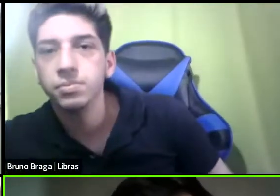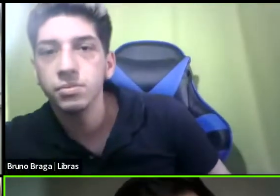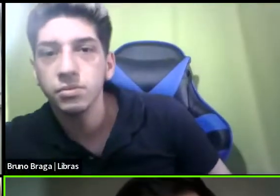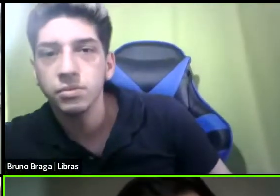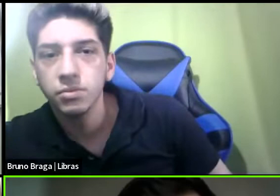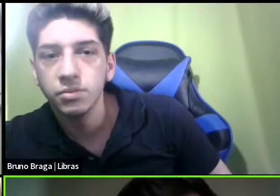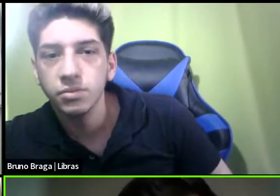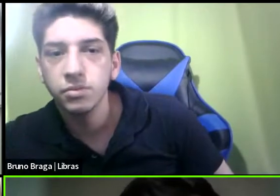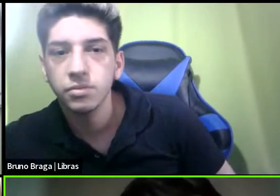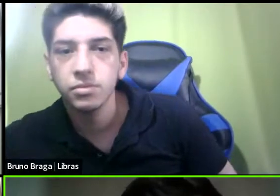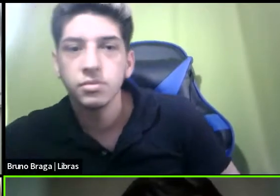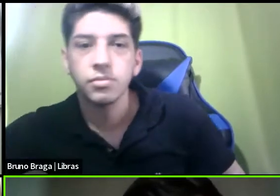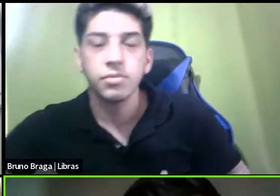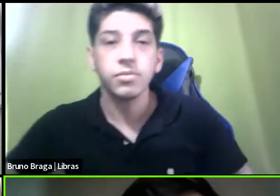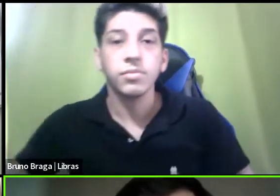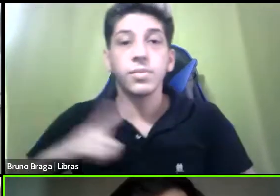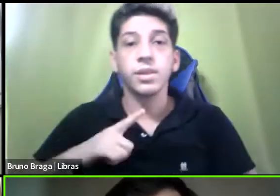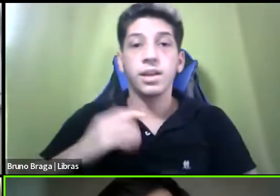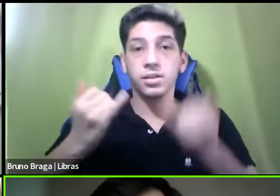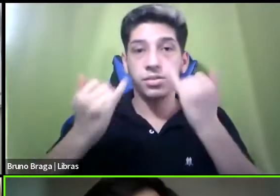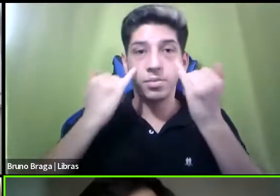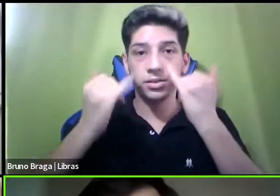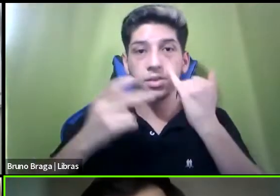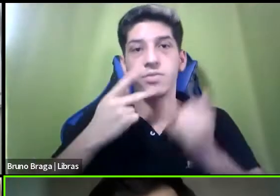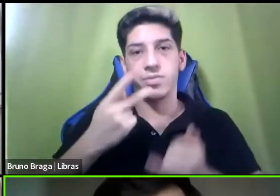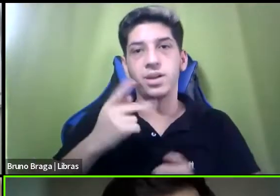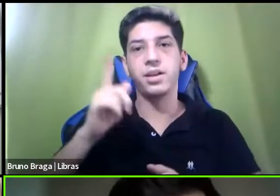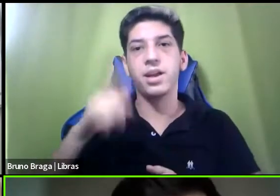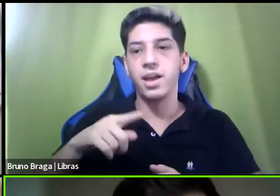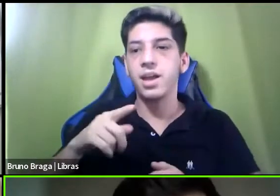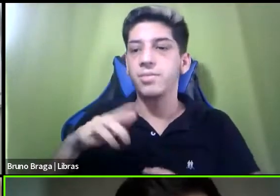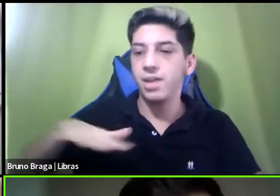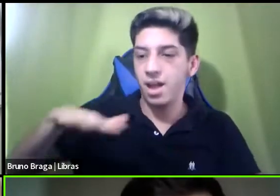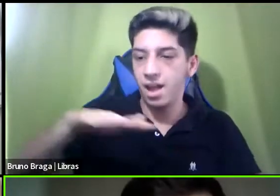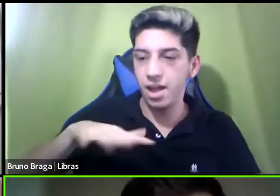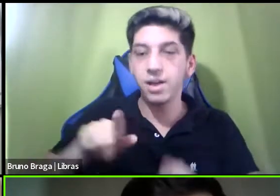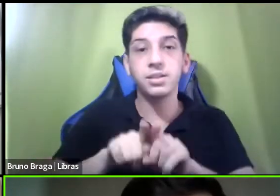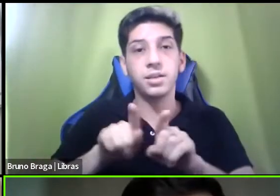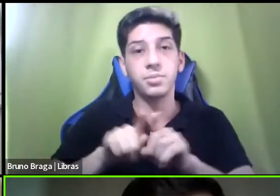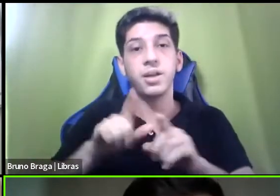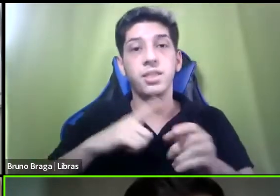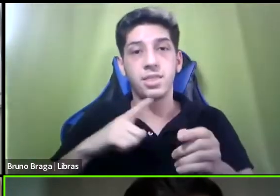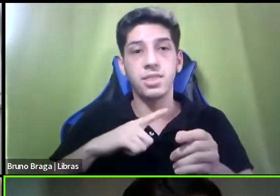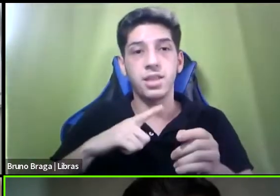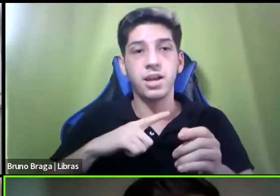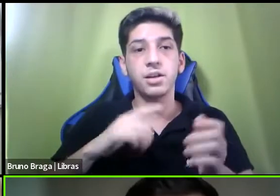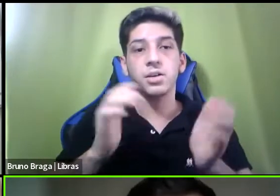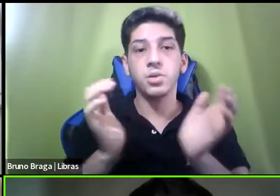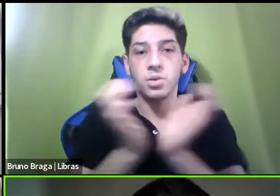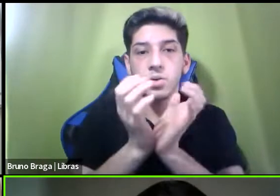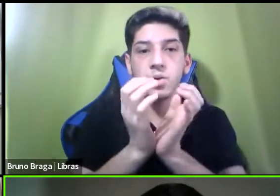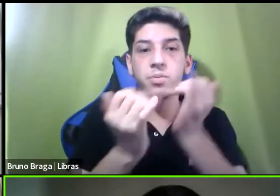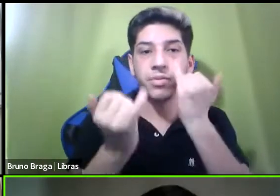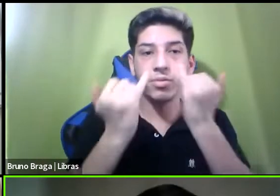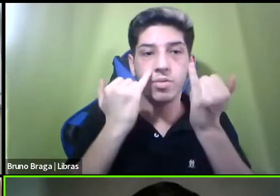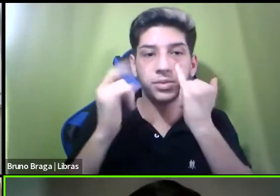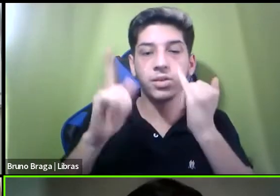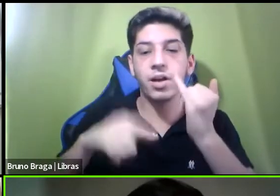o que eu falei os dados censitários e nós também temos um conjunto de dados que a gente fala que são os dados